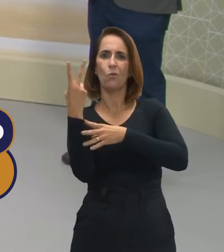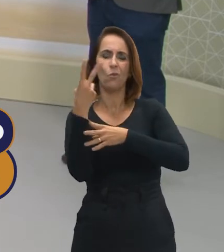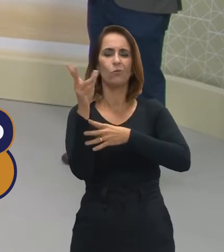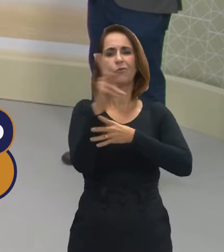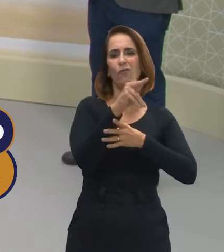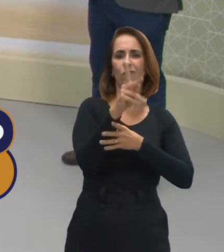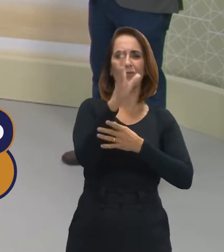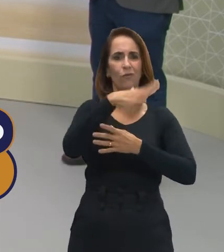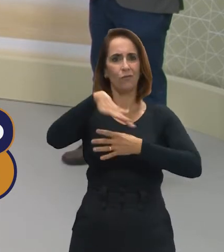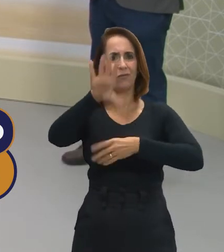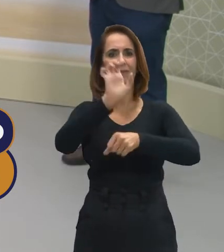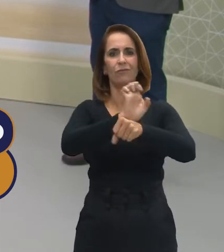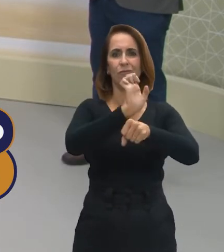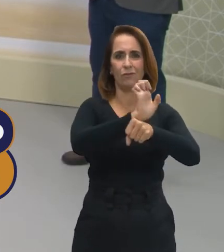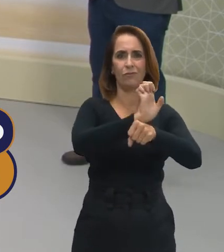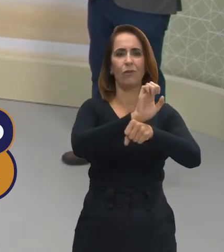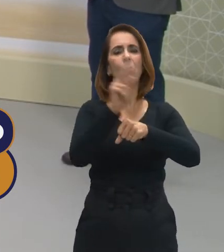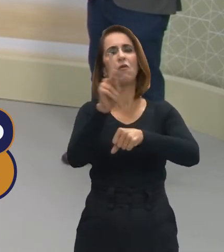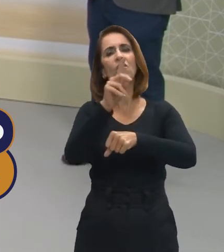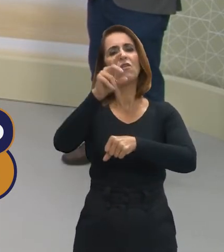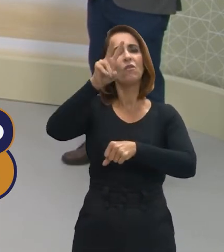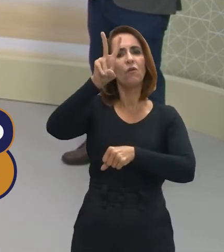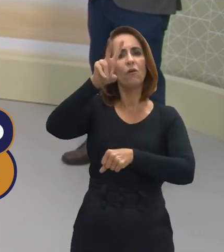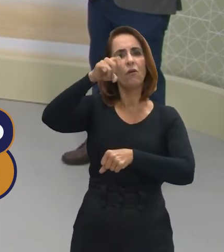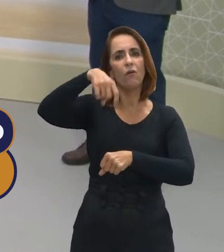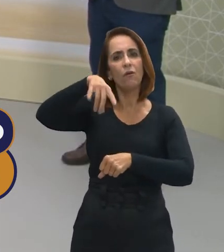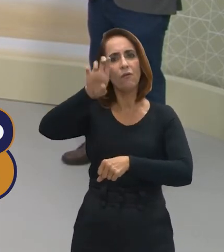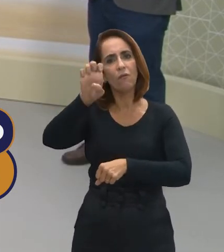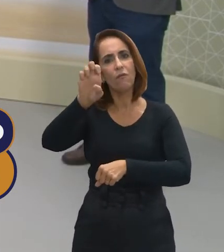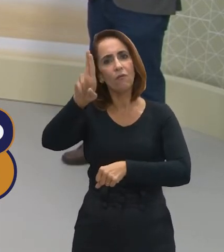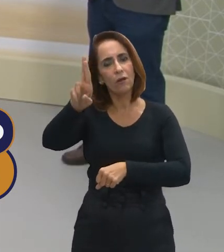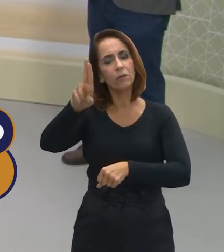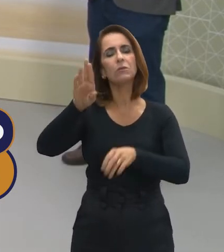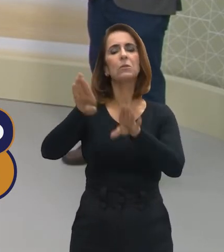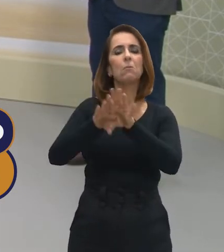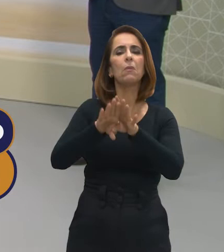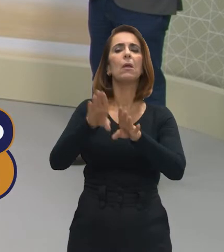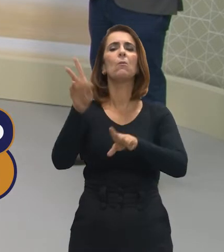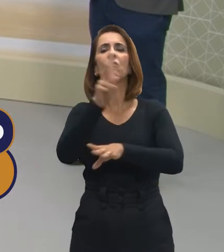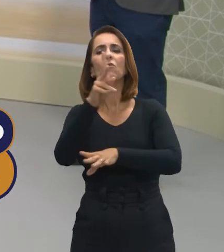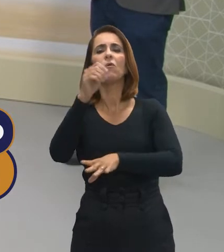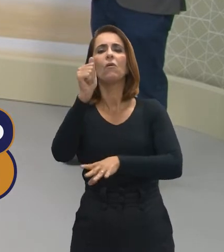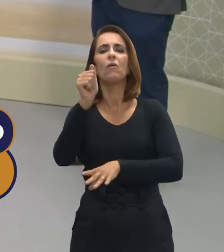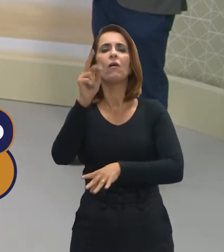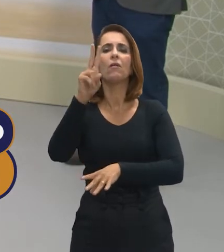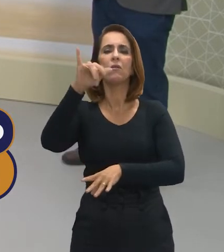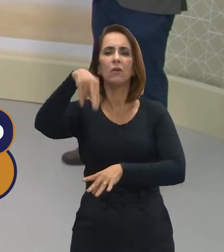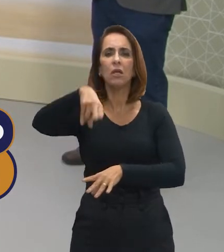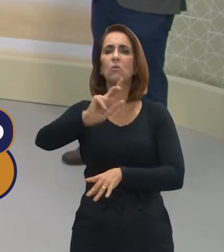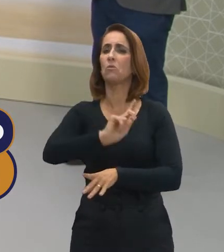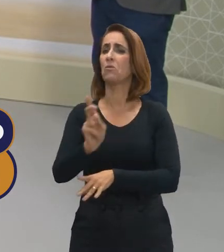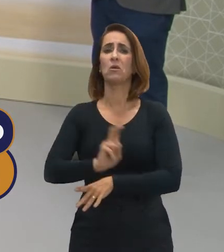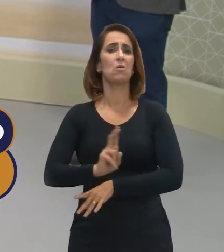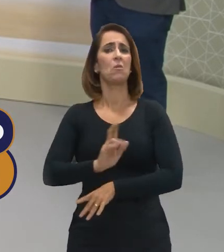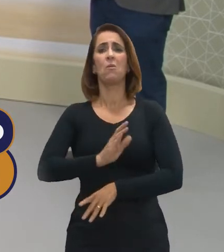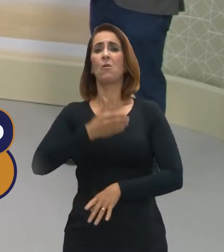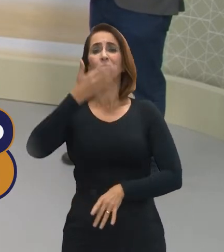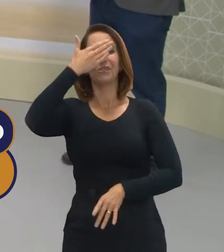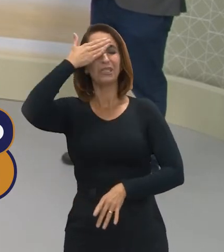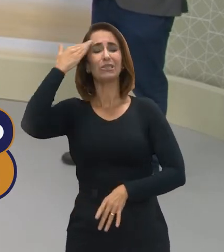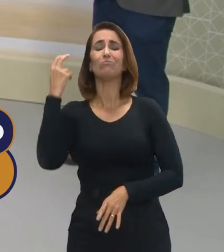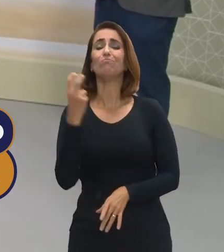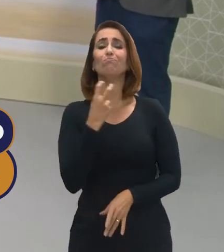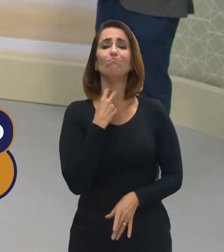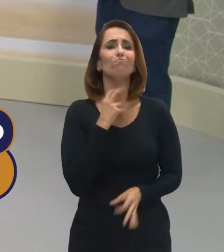Santa Catarina, o professor Wander e o professor Adriano. Professor Adriano, o que não pode deixar de ser lembrado pelo aluno, pelo